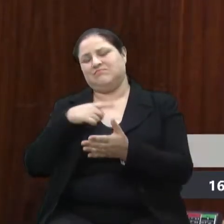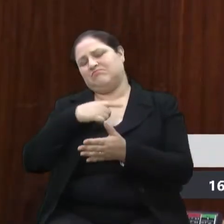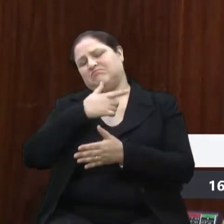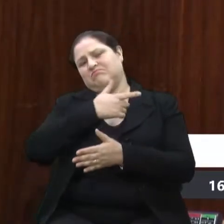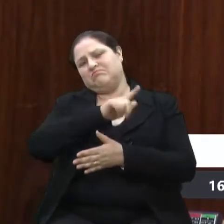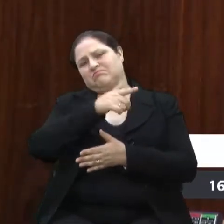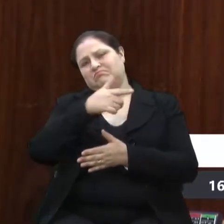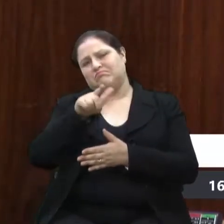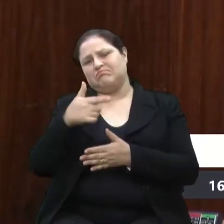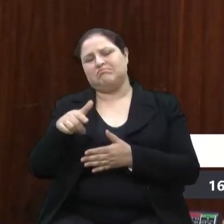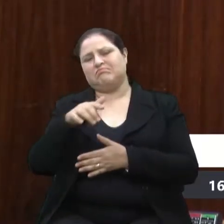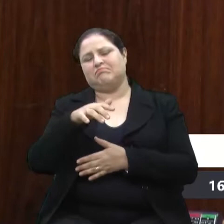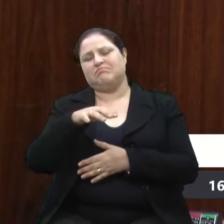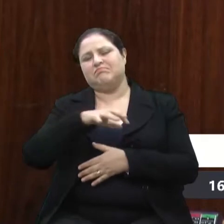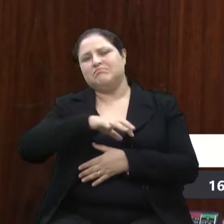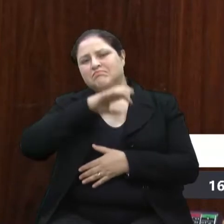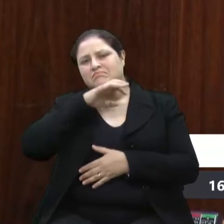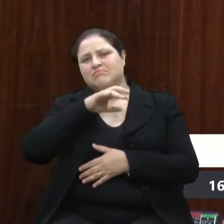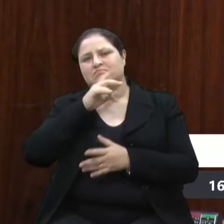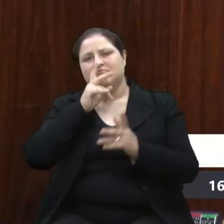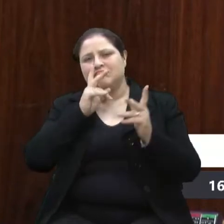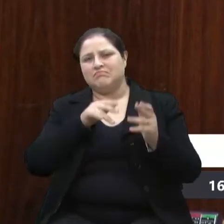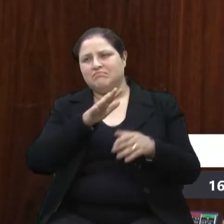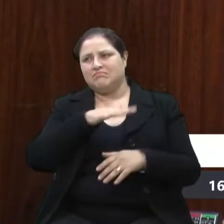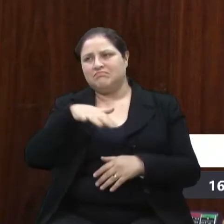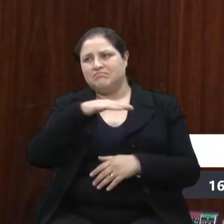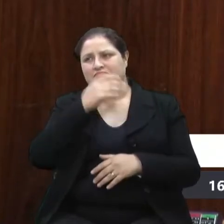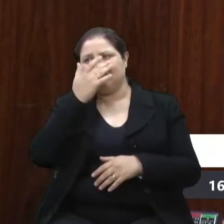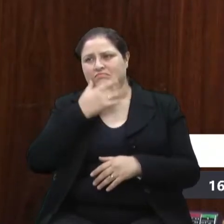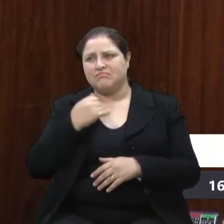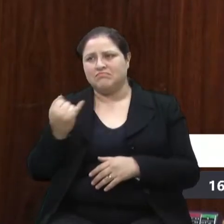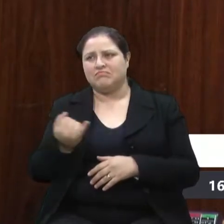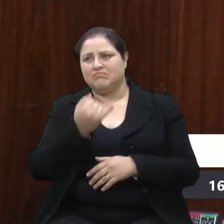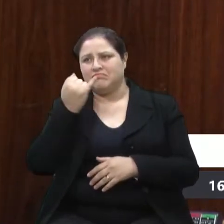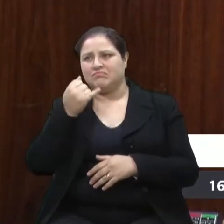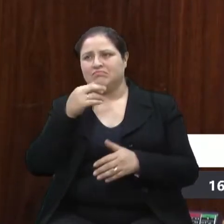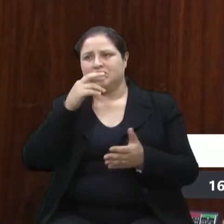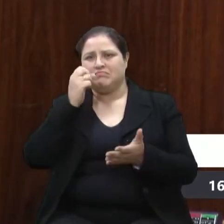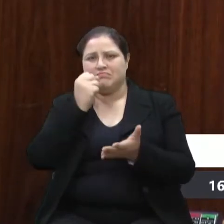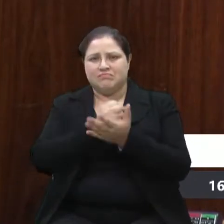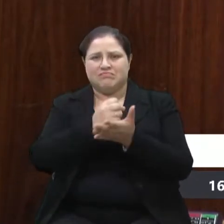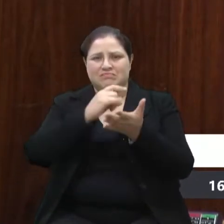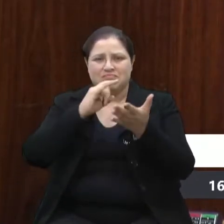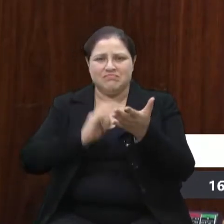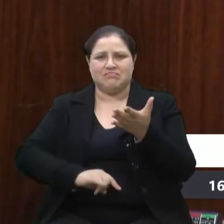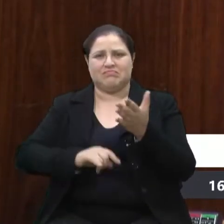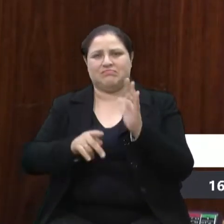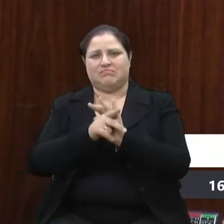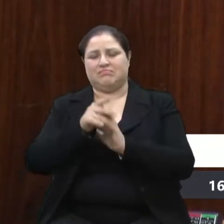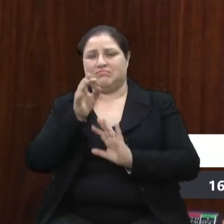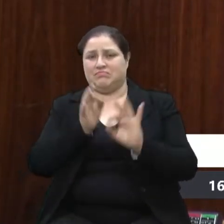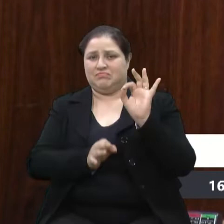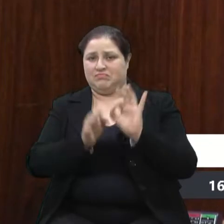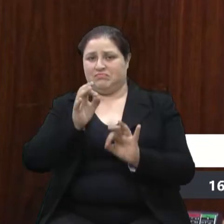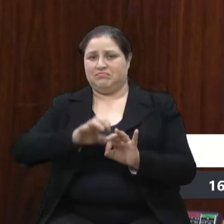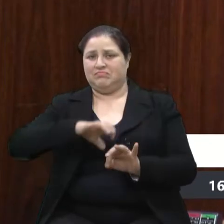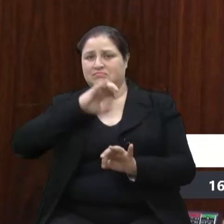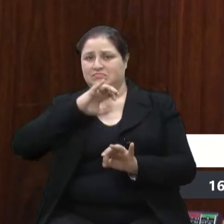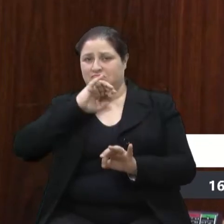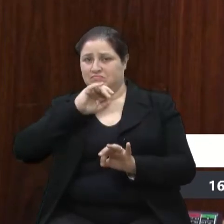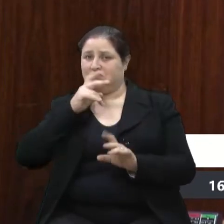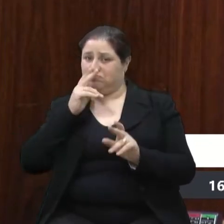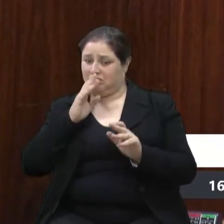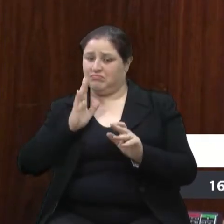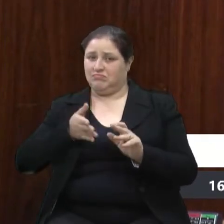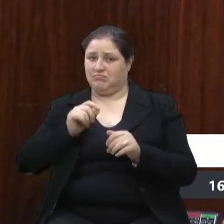na mesma situação, mas acho importante que essa regularização seja feita do ponto de vista jurídico, como está sendo,